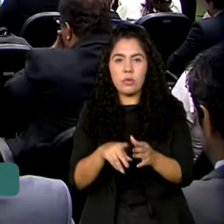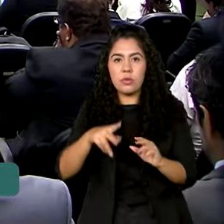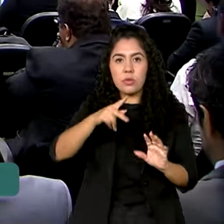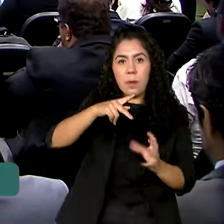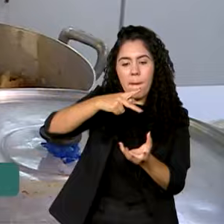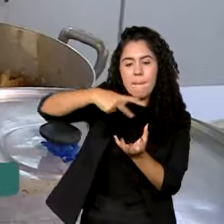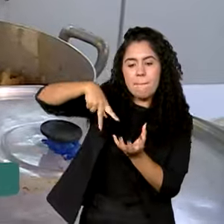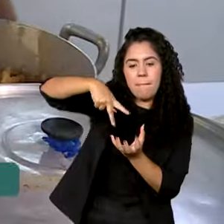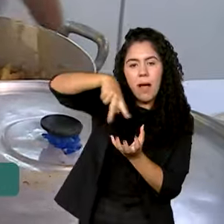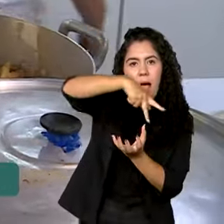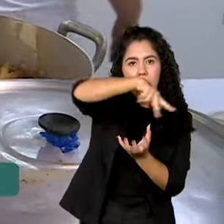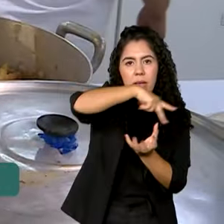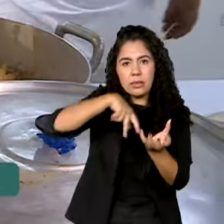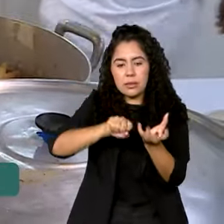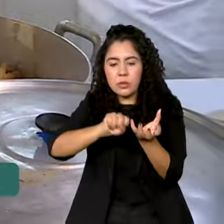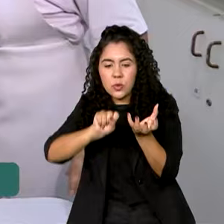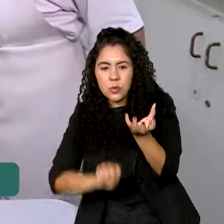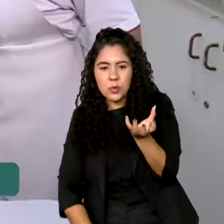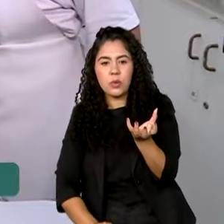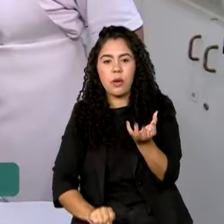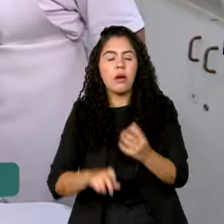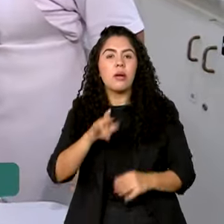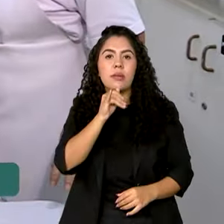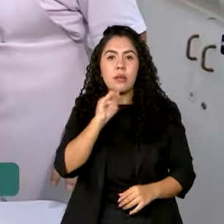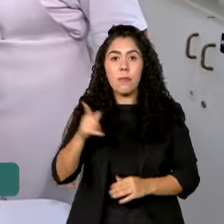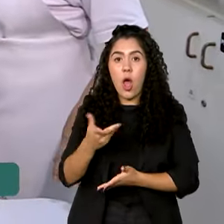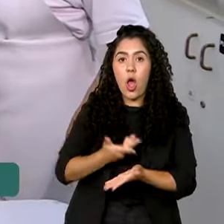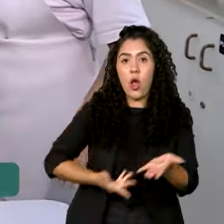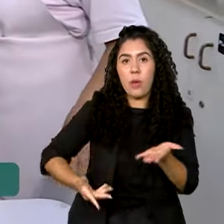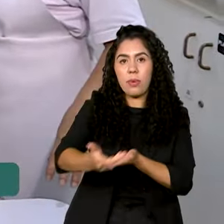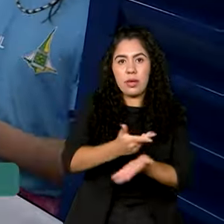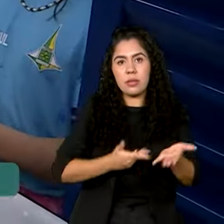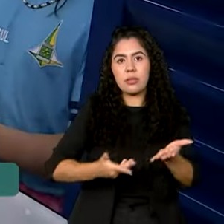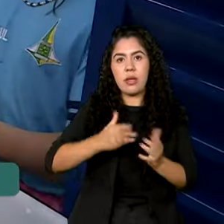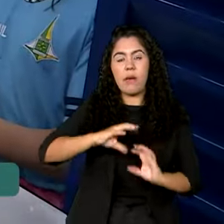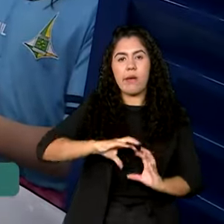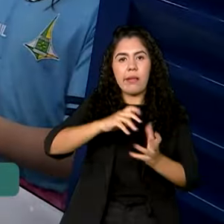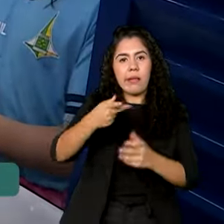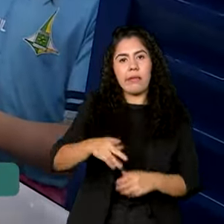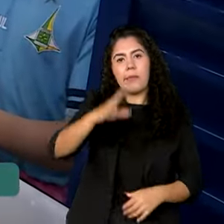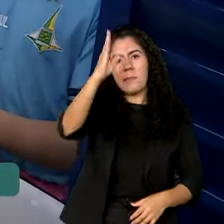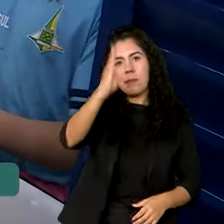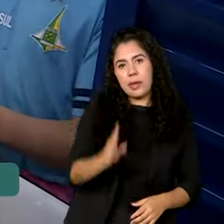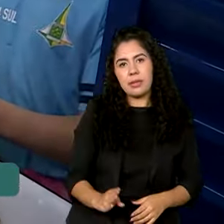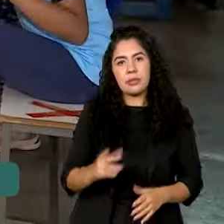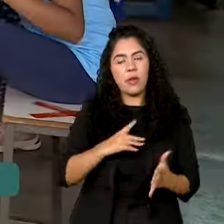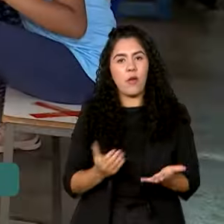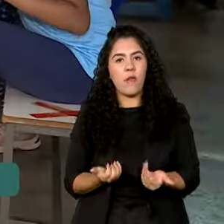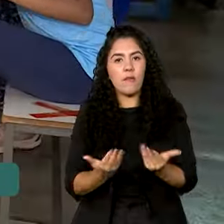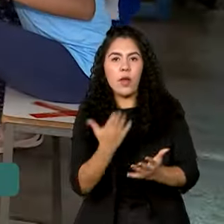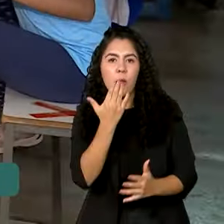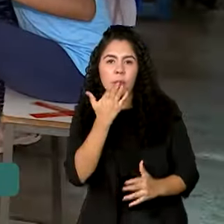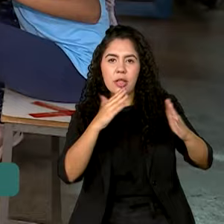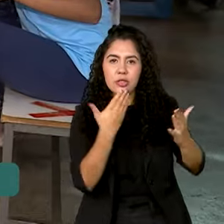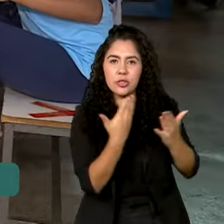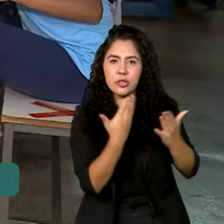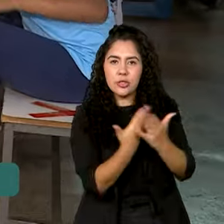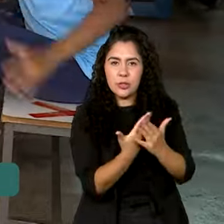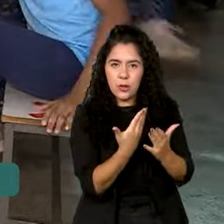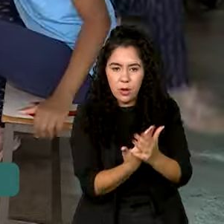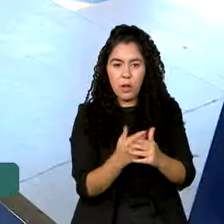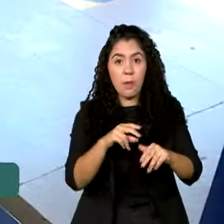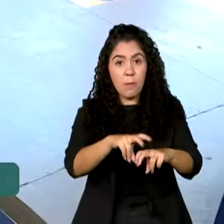Um exemplo é a Cooperação Internacional Brasileira em Alimentação Escolar. Por meio de